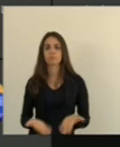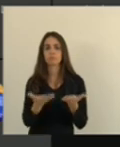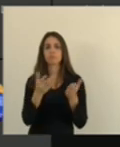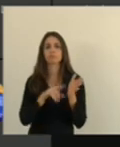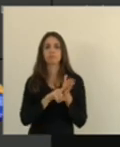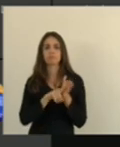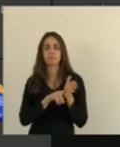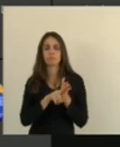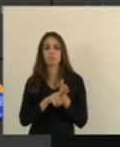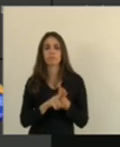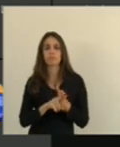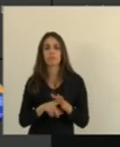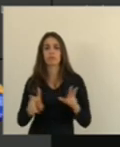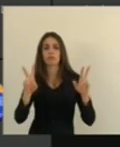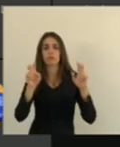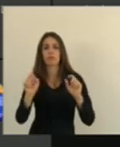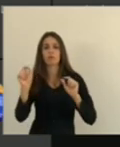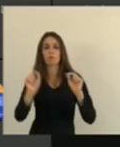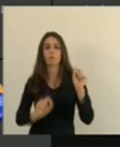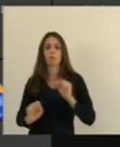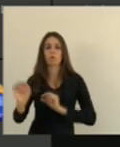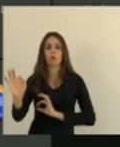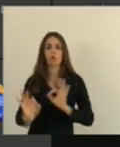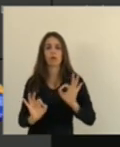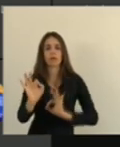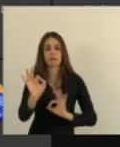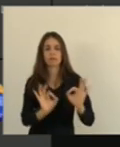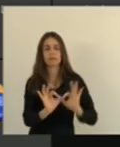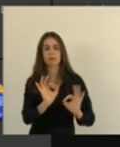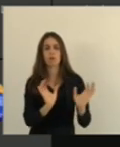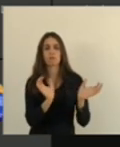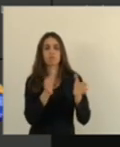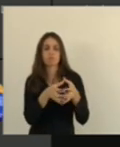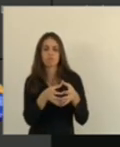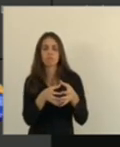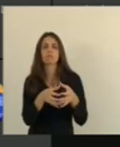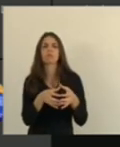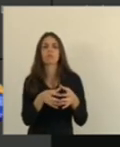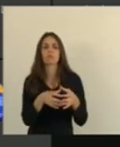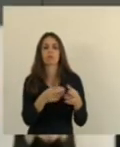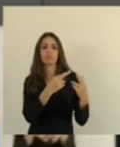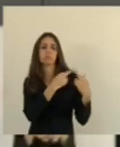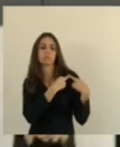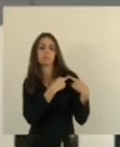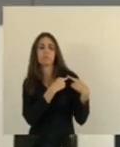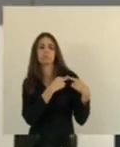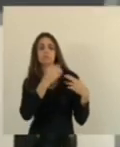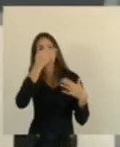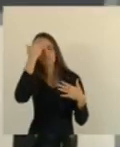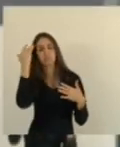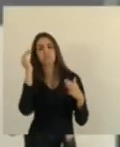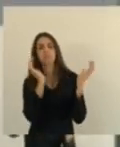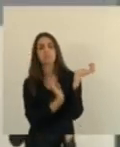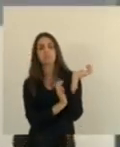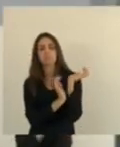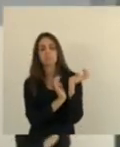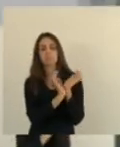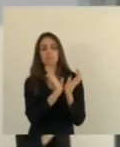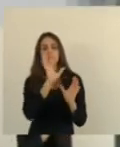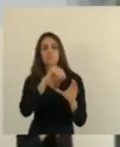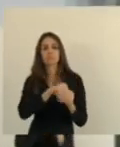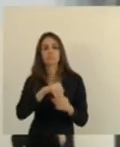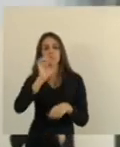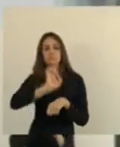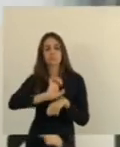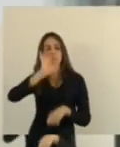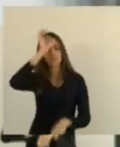matéria ela visa reorganizar a estrutura organizacional básica da FAPS dentro do